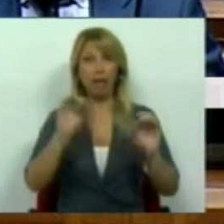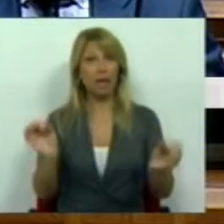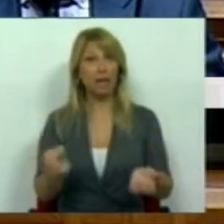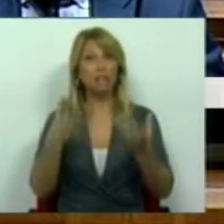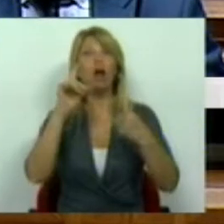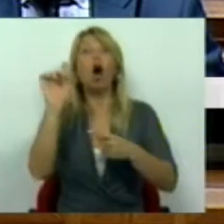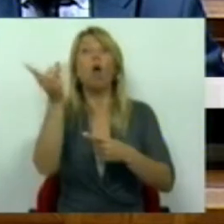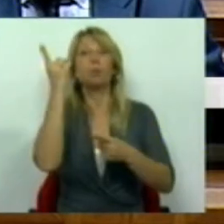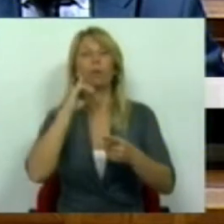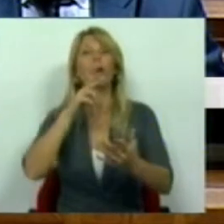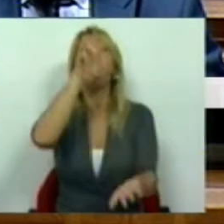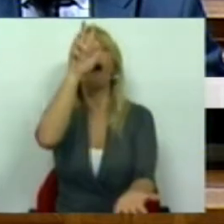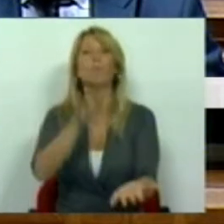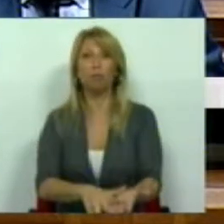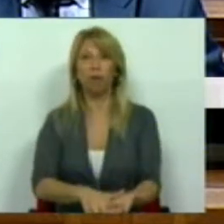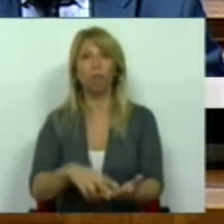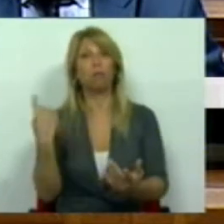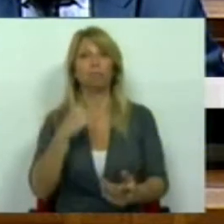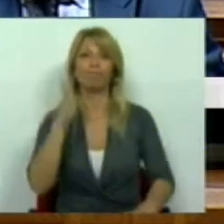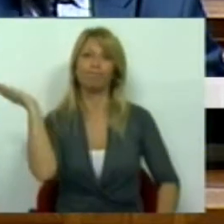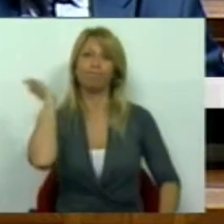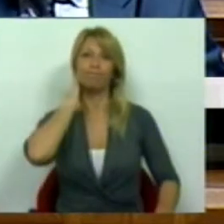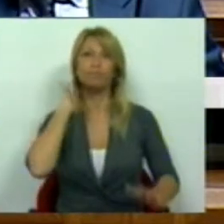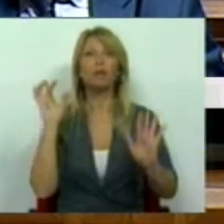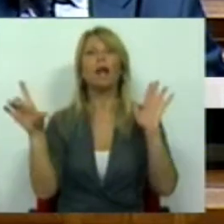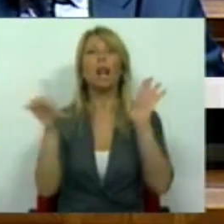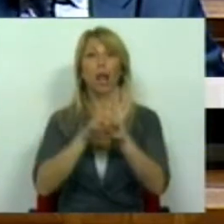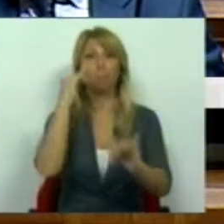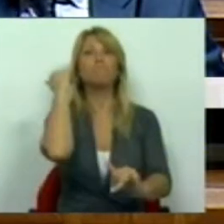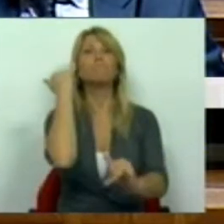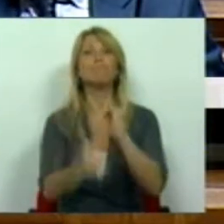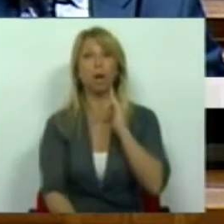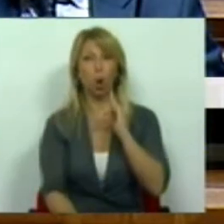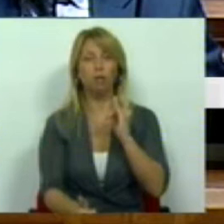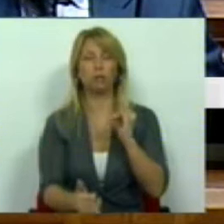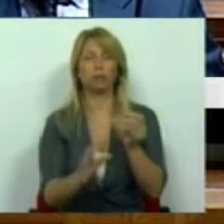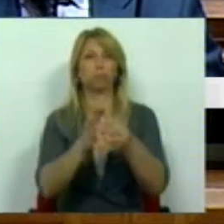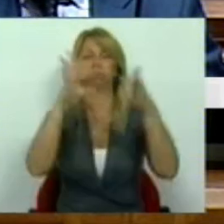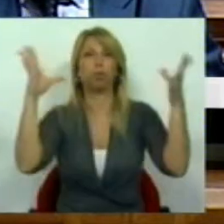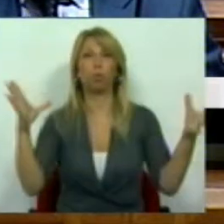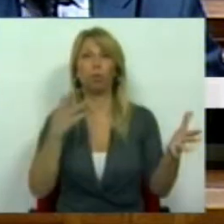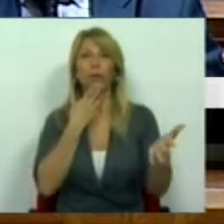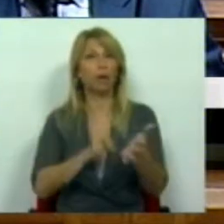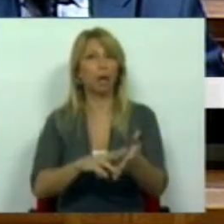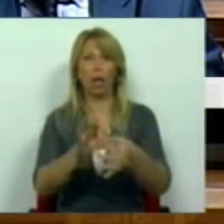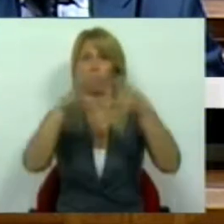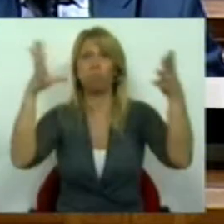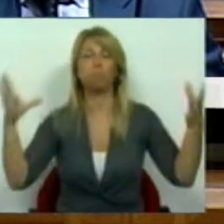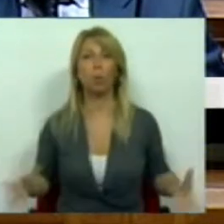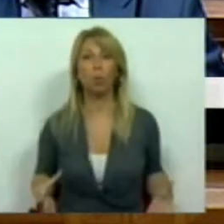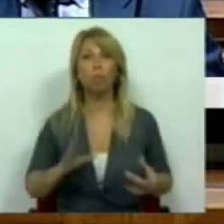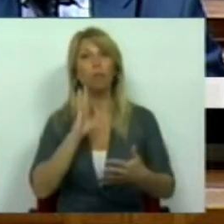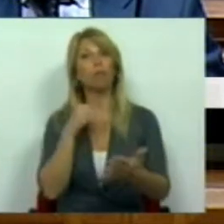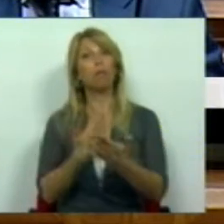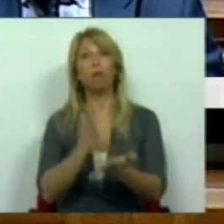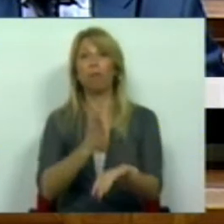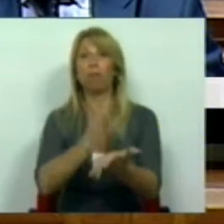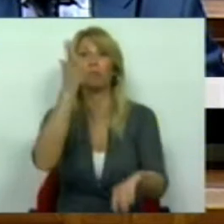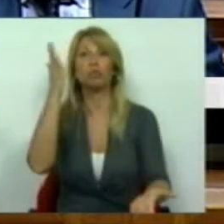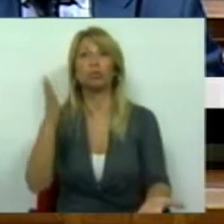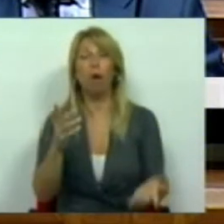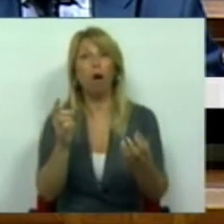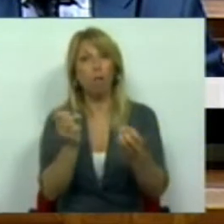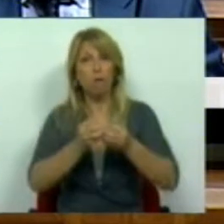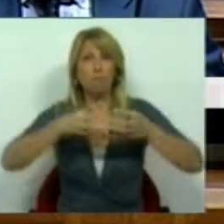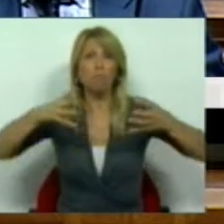fossem aprovadas, passaríamos a estar sujeitos a uma legislação perigosa, descabida e irrealista, que iria contribuir apenas para o